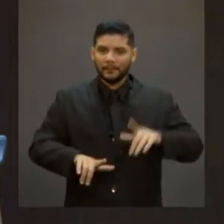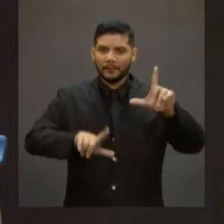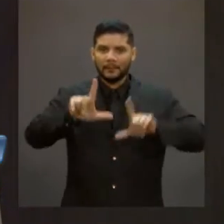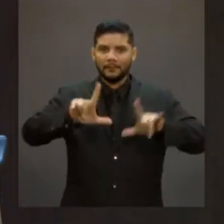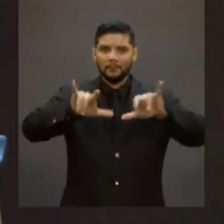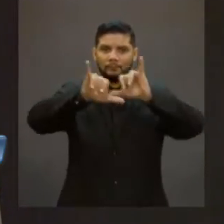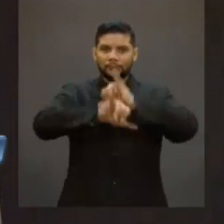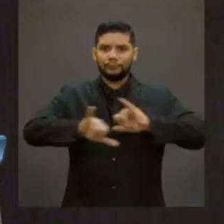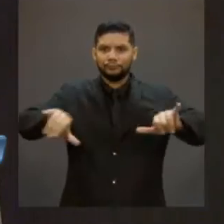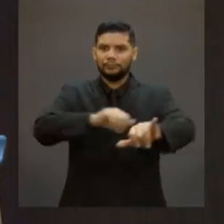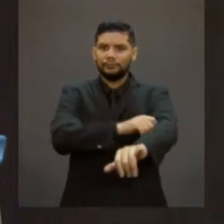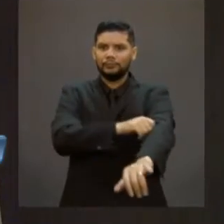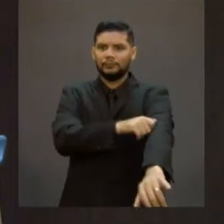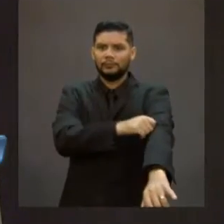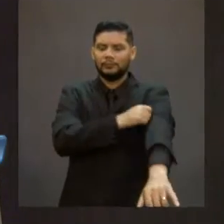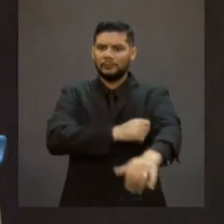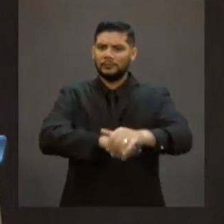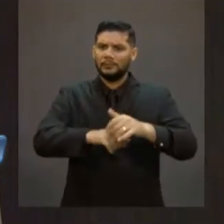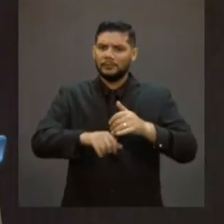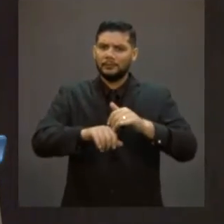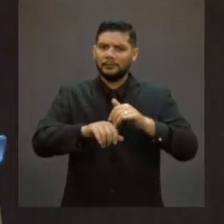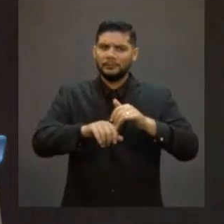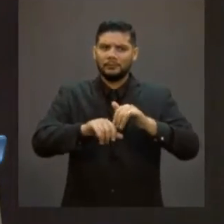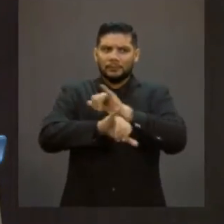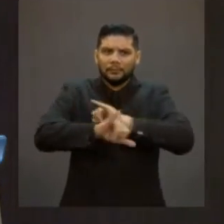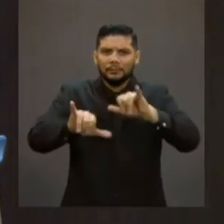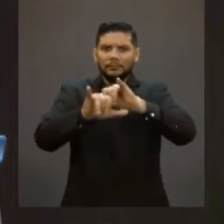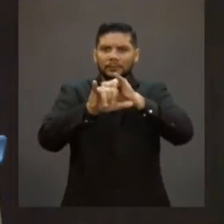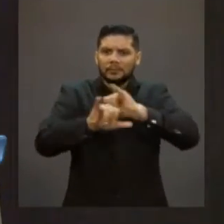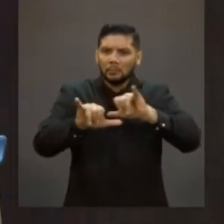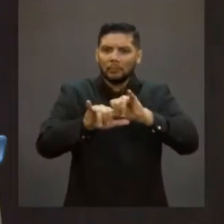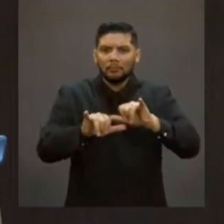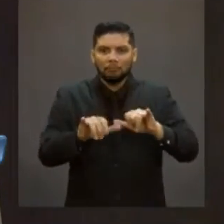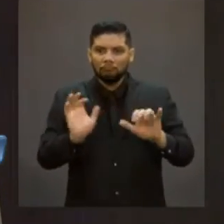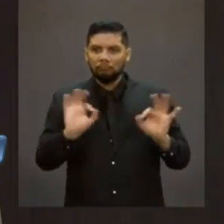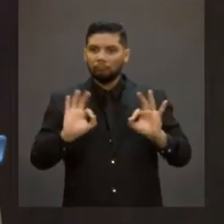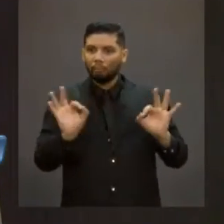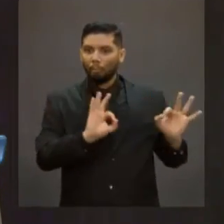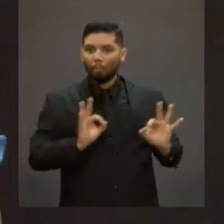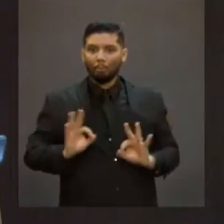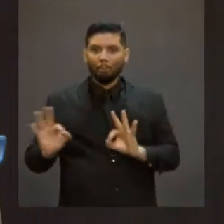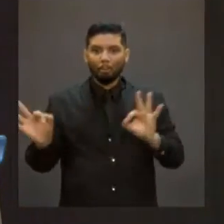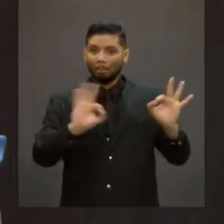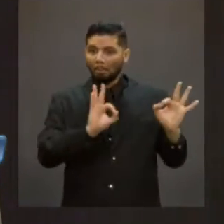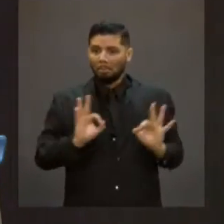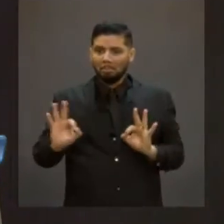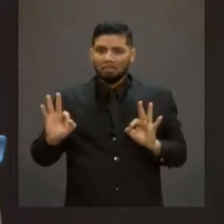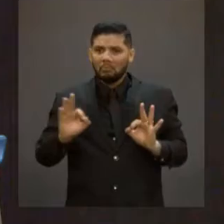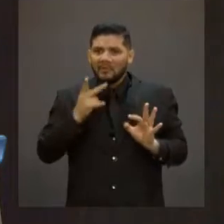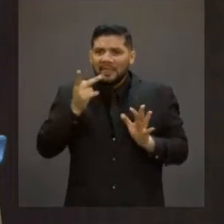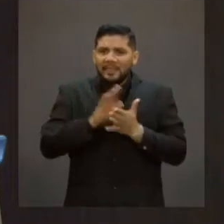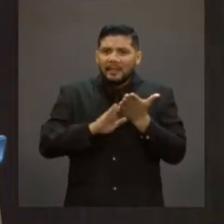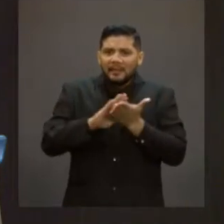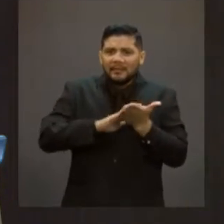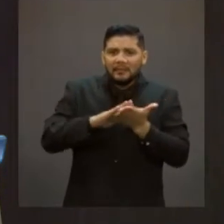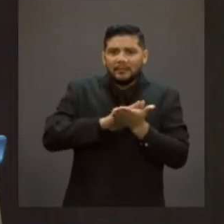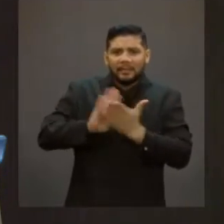não tenham se atentado a isso. Não tenham se atentado a extinção do serviço social